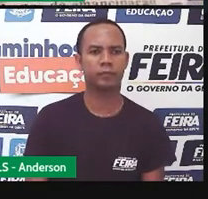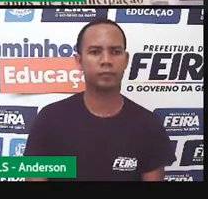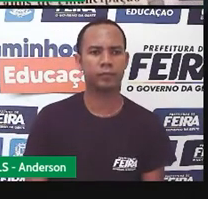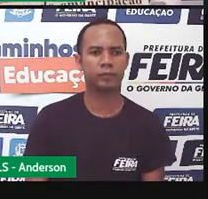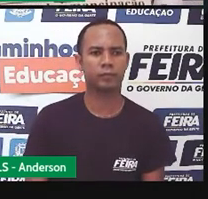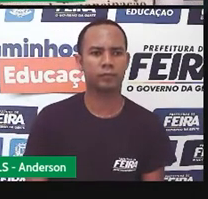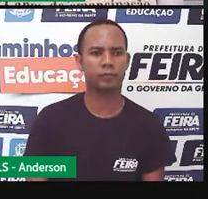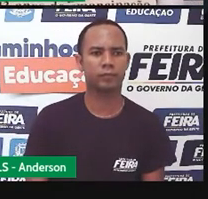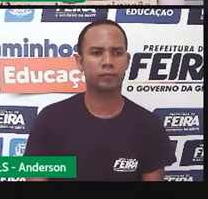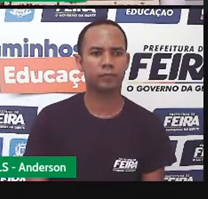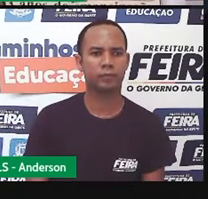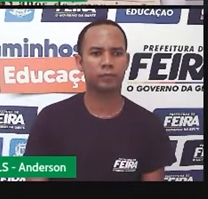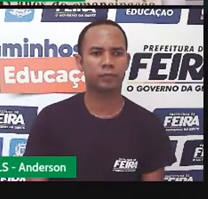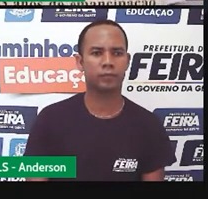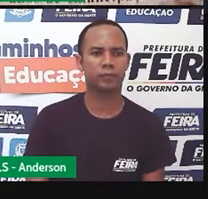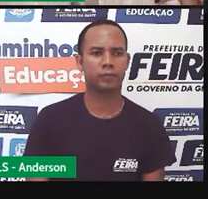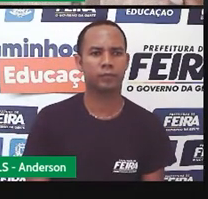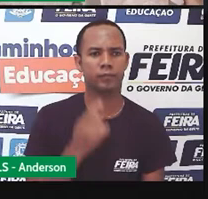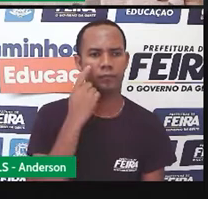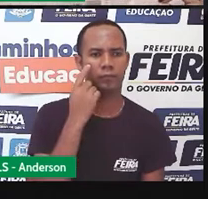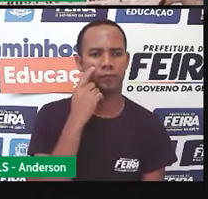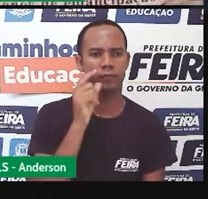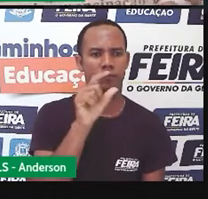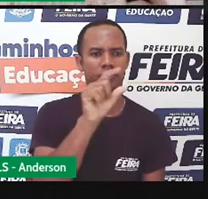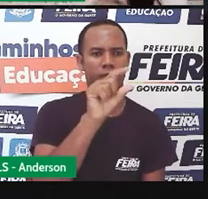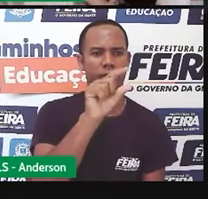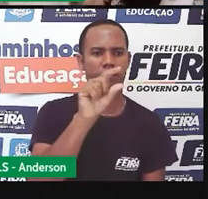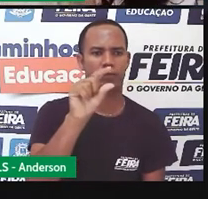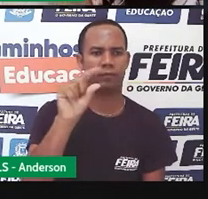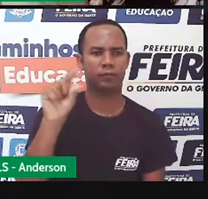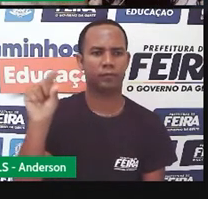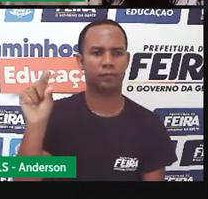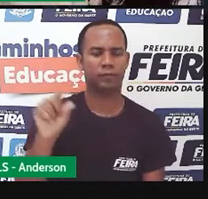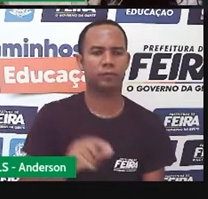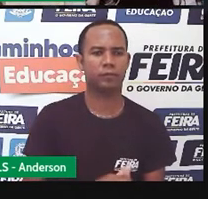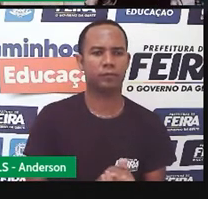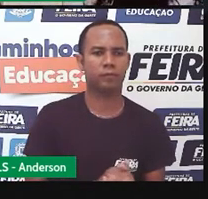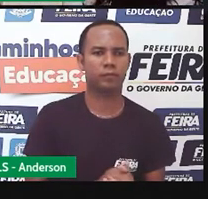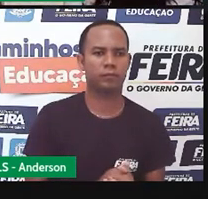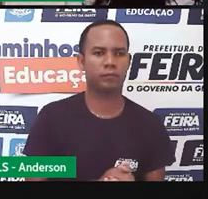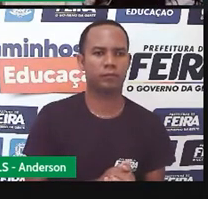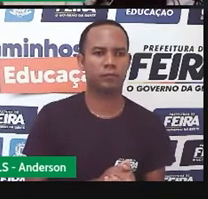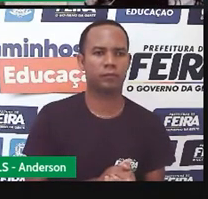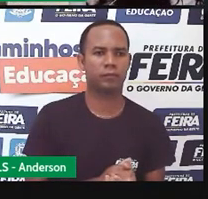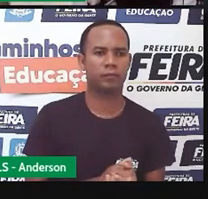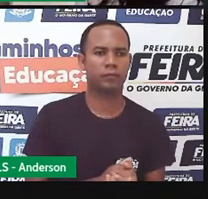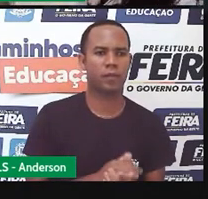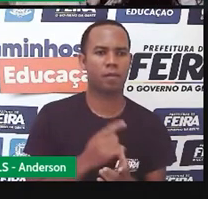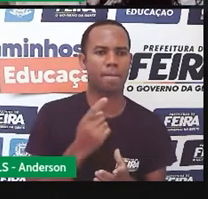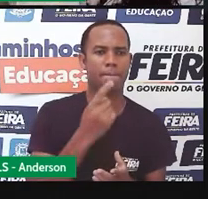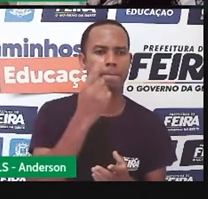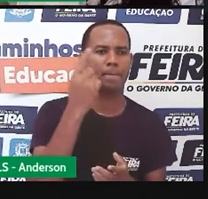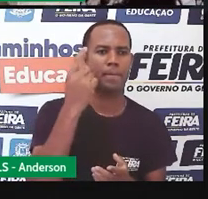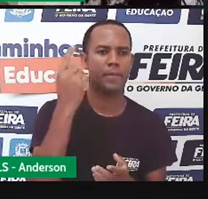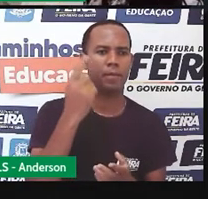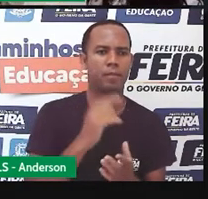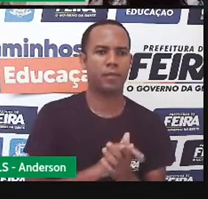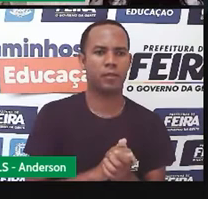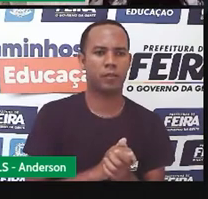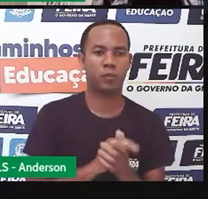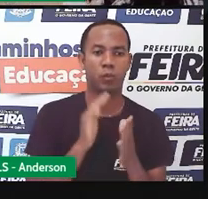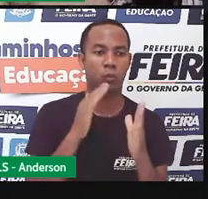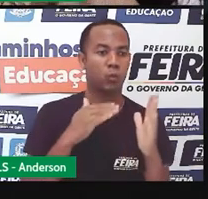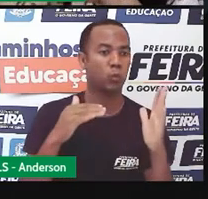certo? Bem assim, a manchete, e esse primeiro parágrafo, em